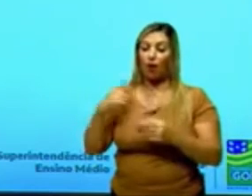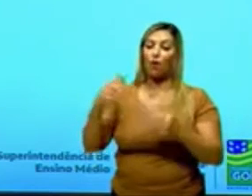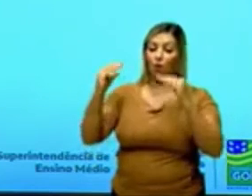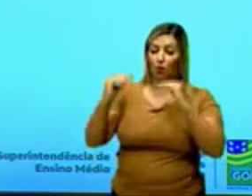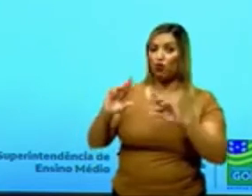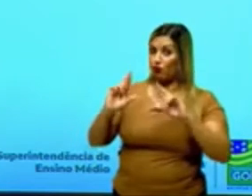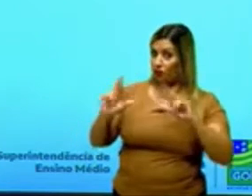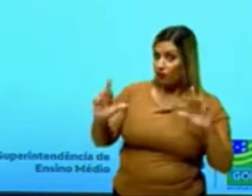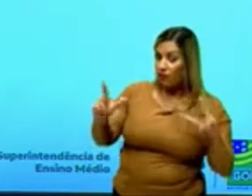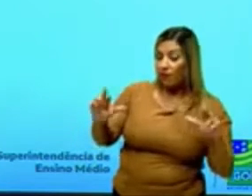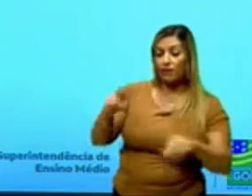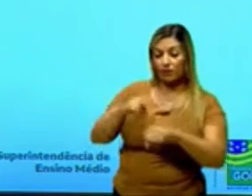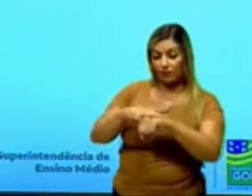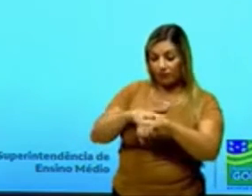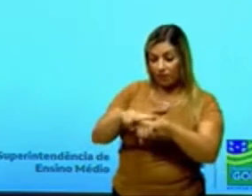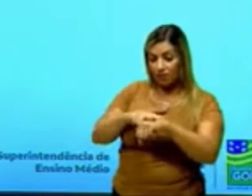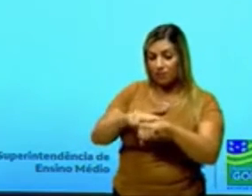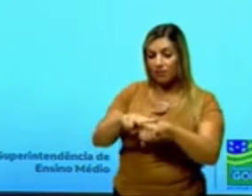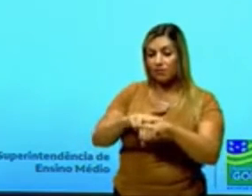eliminam nada?